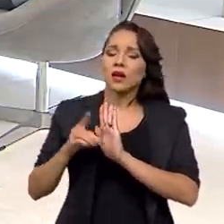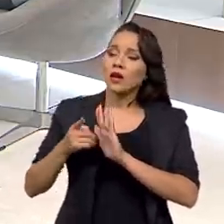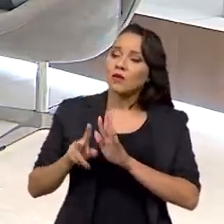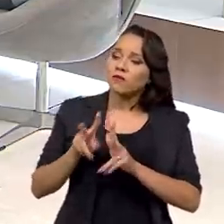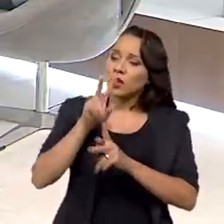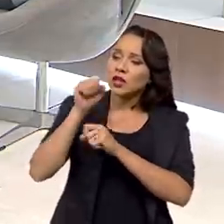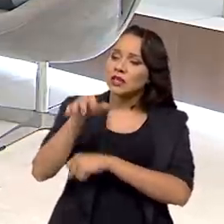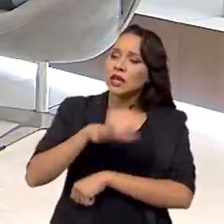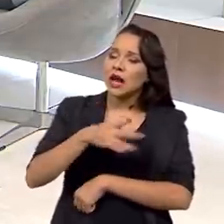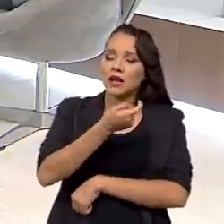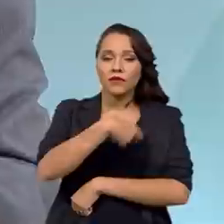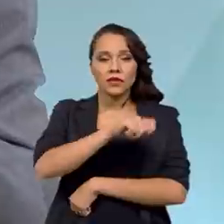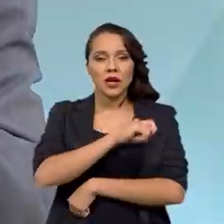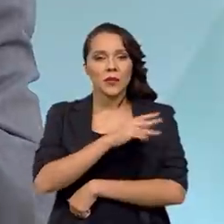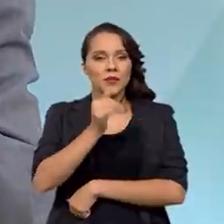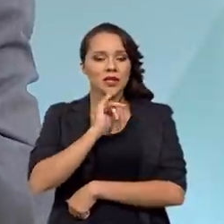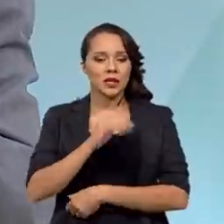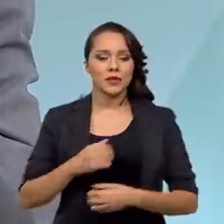o lado fiscal. Por exemplo,